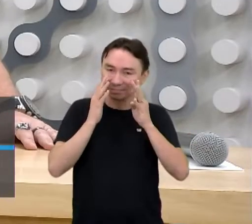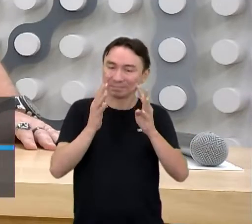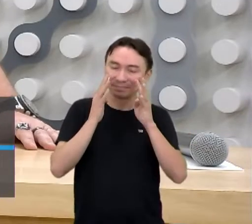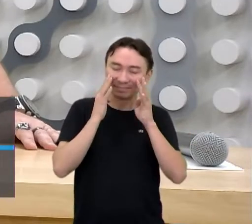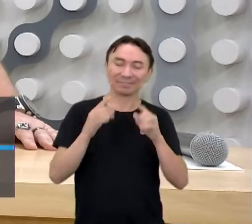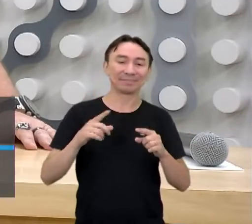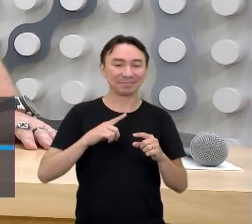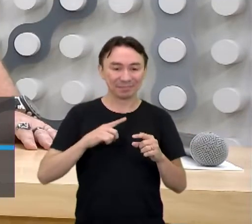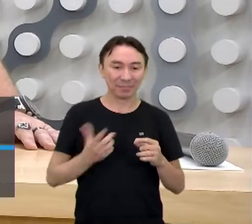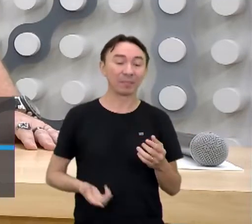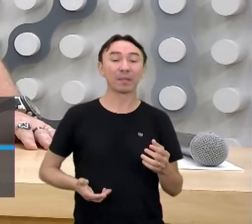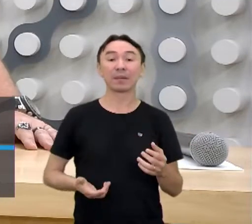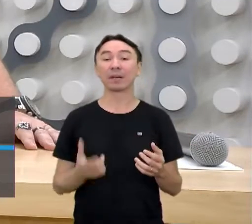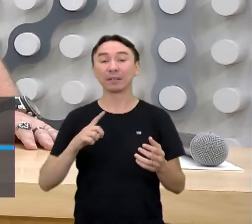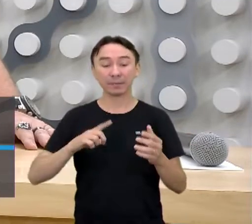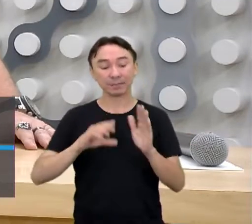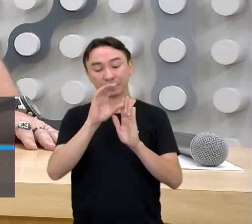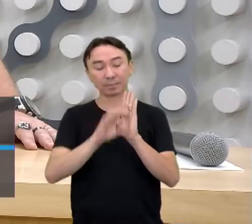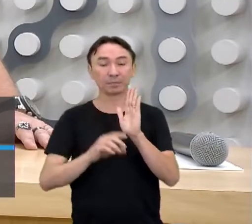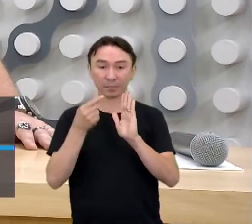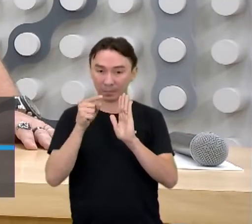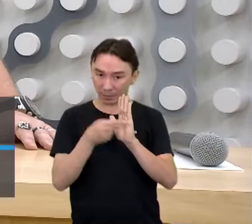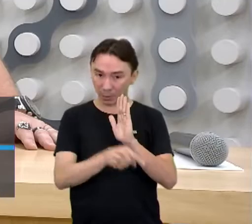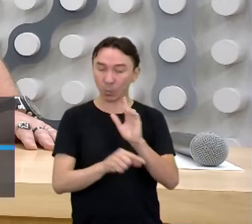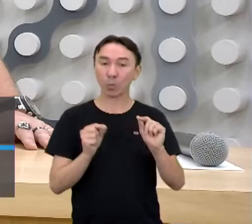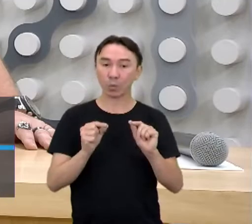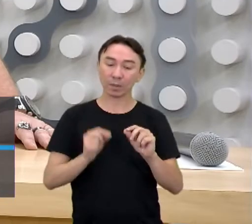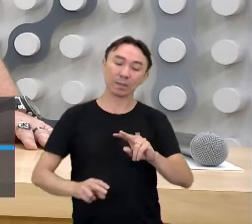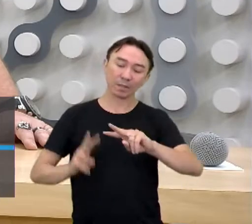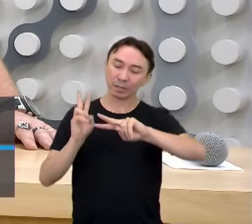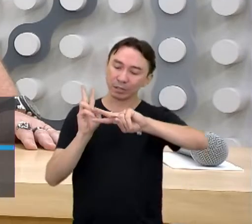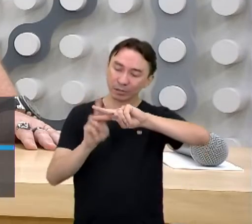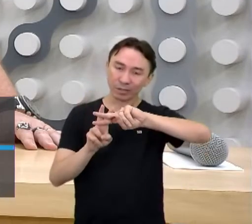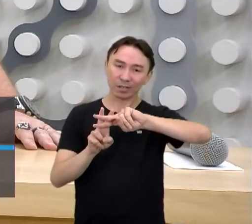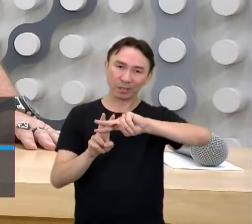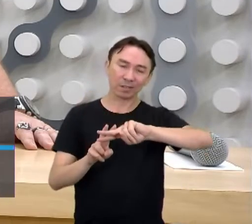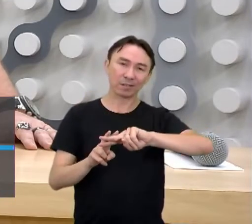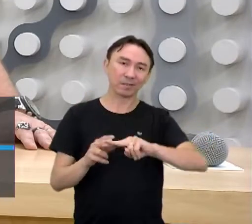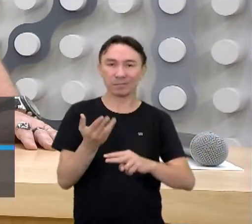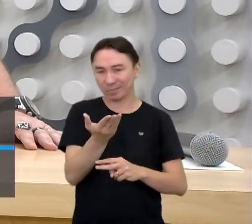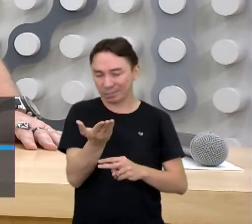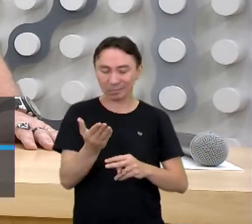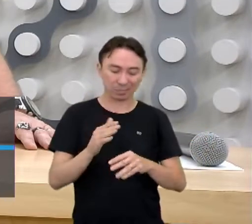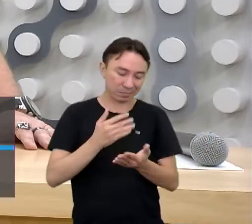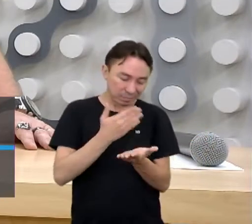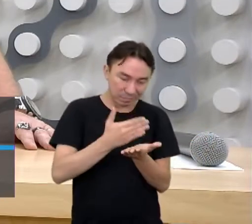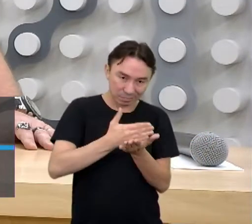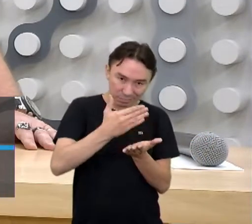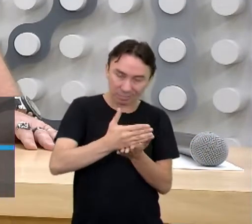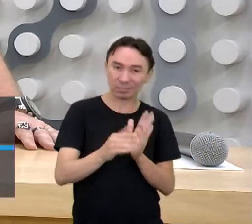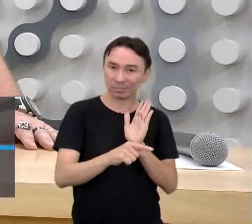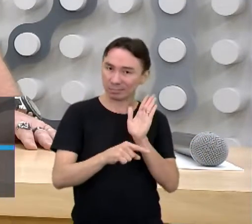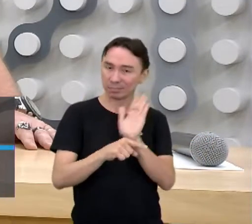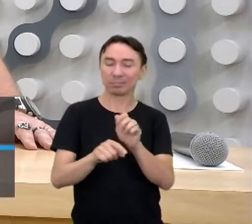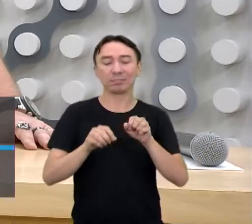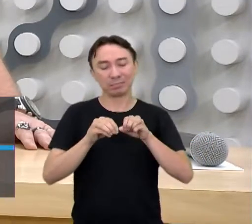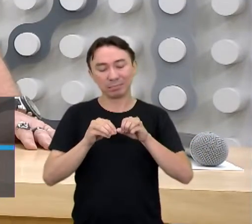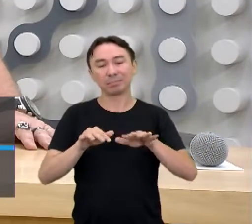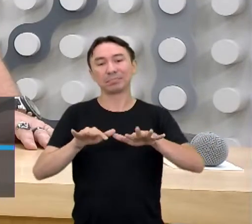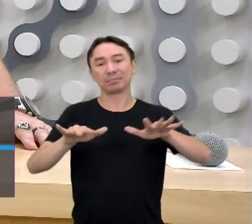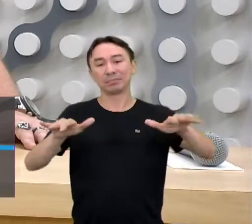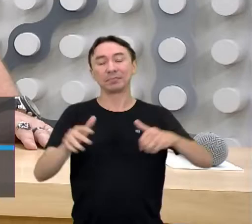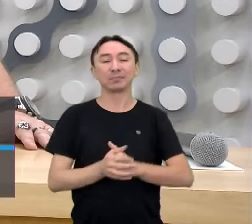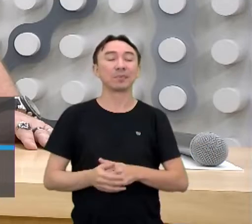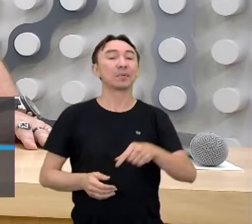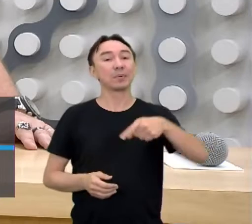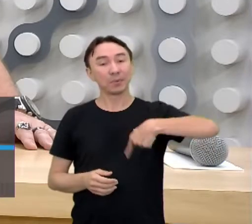com o aprofundamento, hashtag quem divide e multiplica. E aí nós vamos dar a sequência para essa aula, nós já estamos aí no